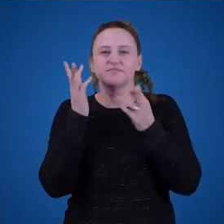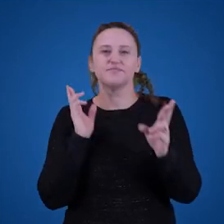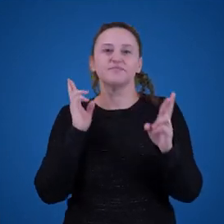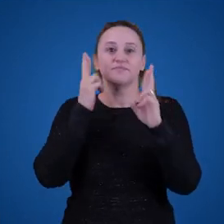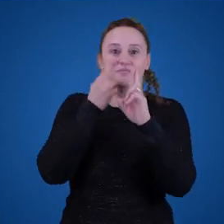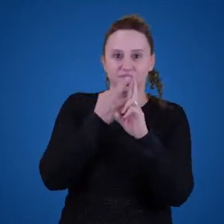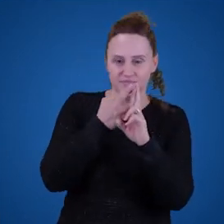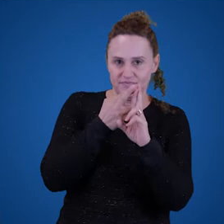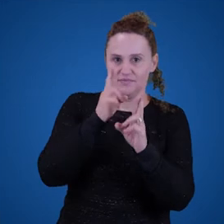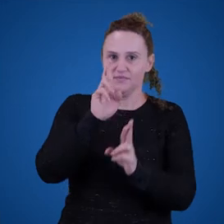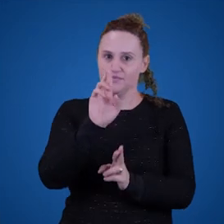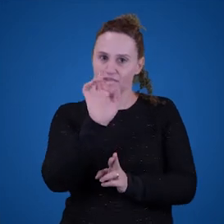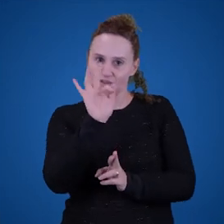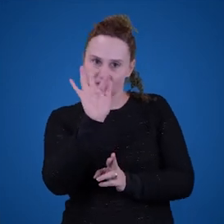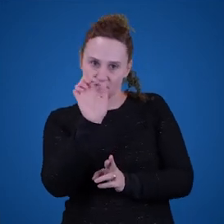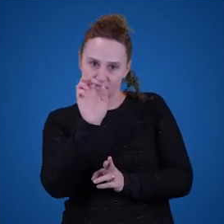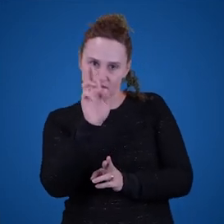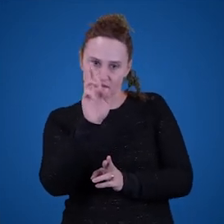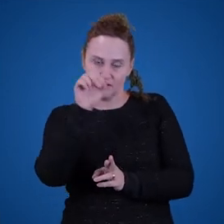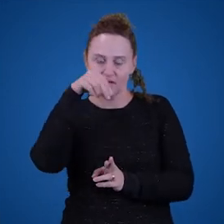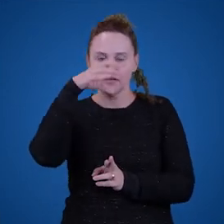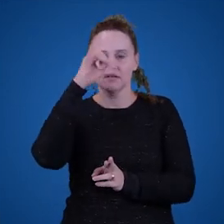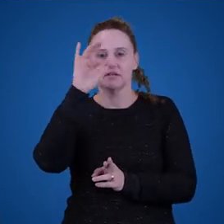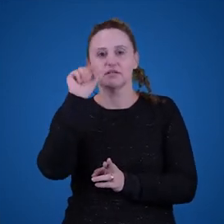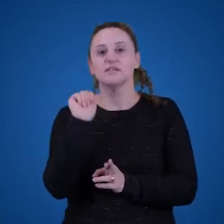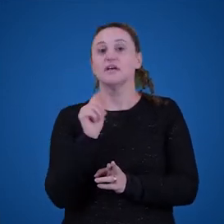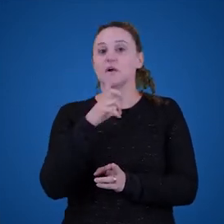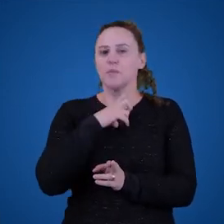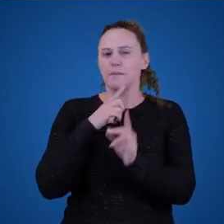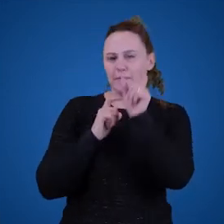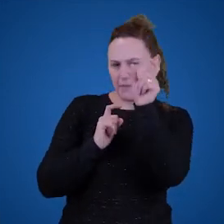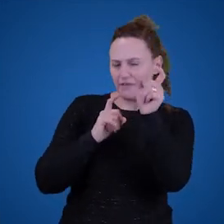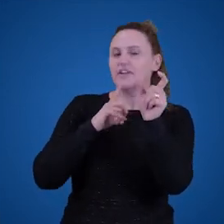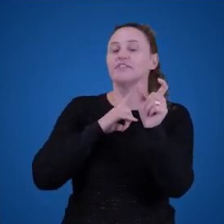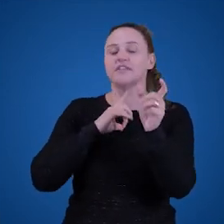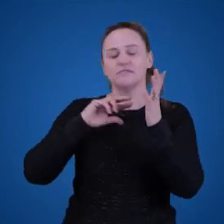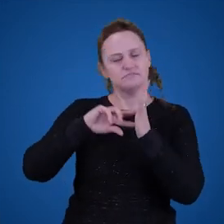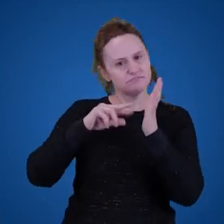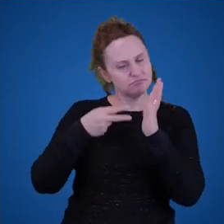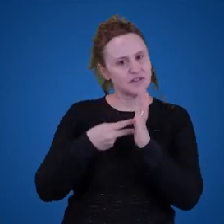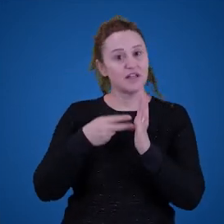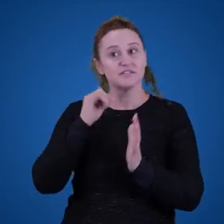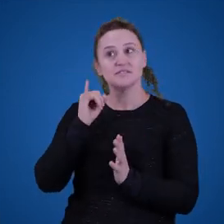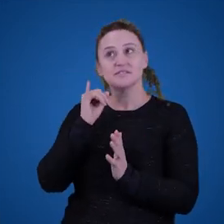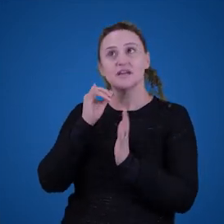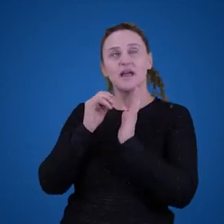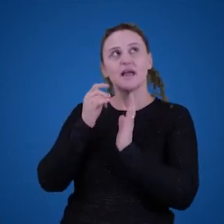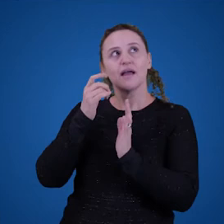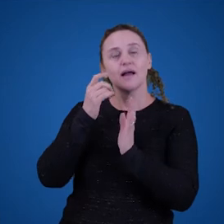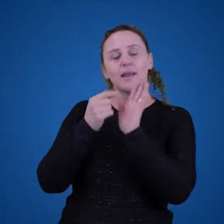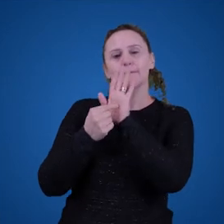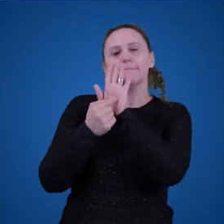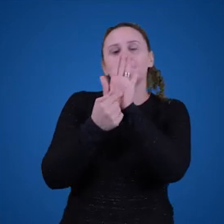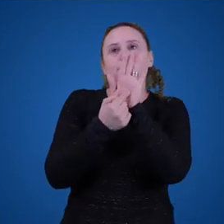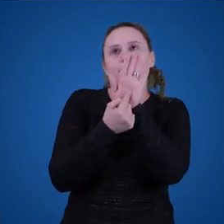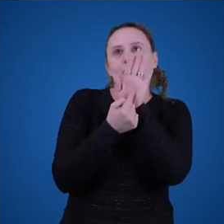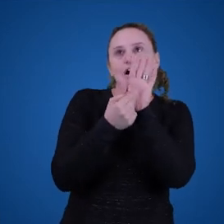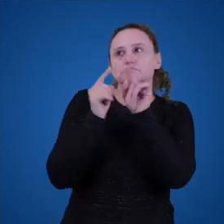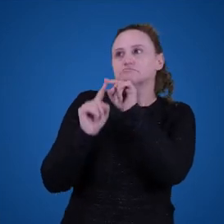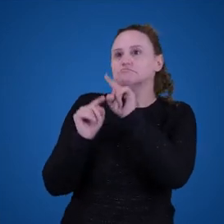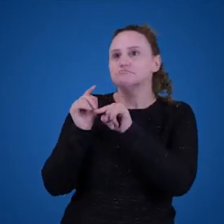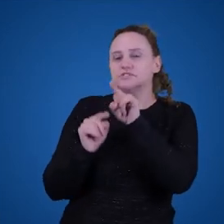Então, uma palavra ou uma expressão tem significado, se somente se ela refere a algum objeto efetivo do mundo.